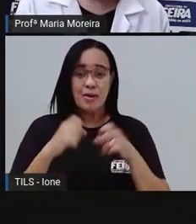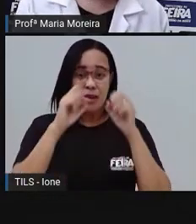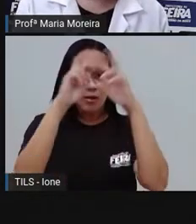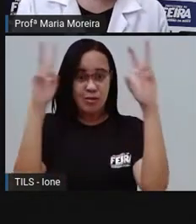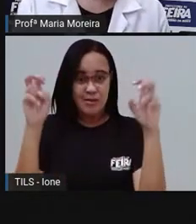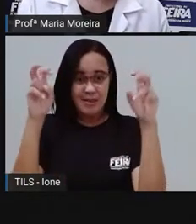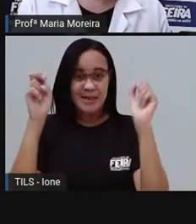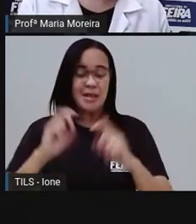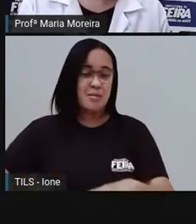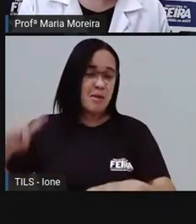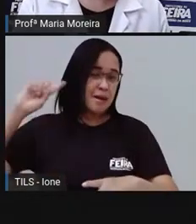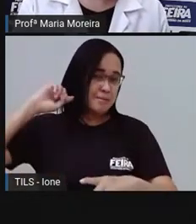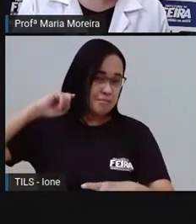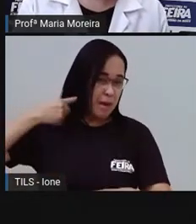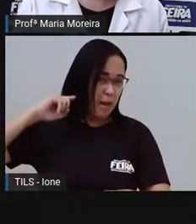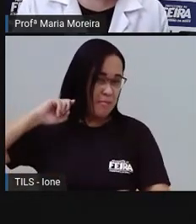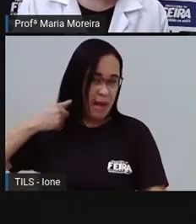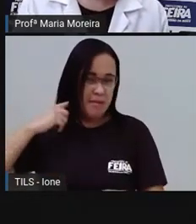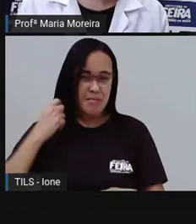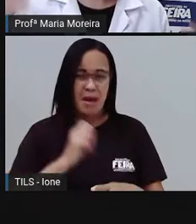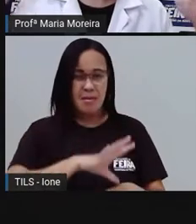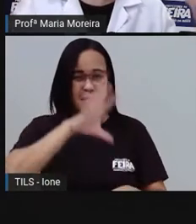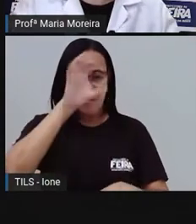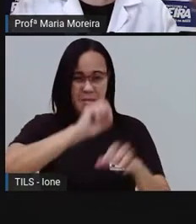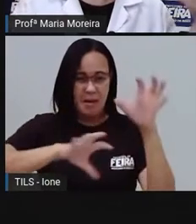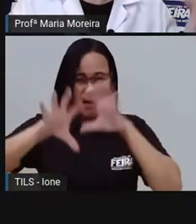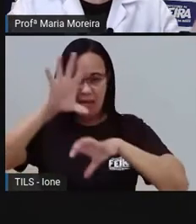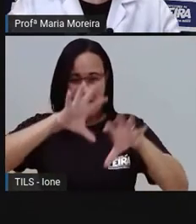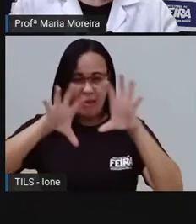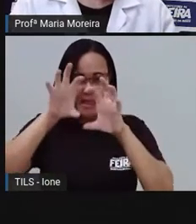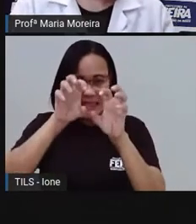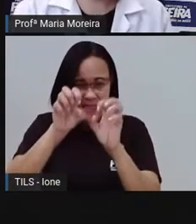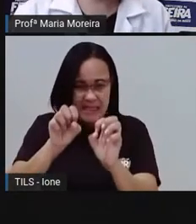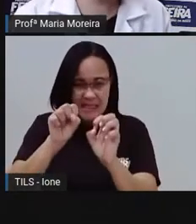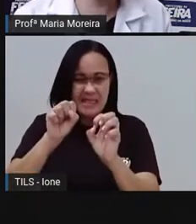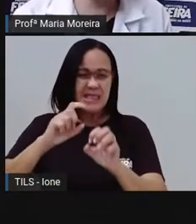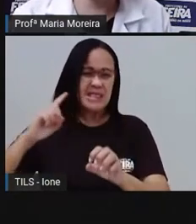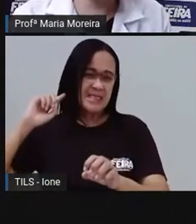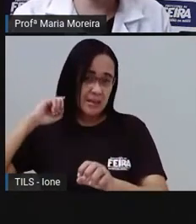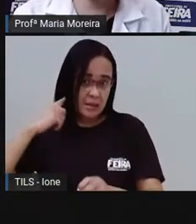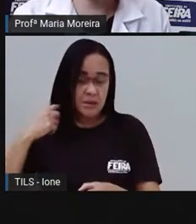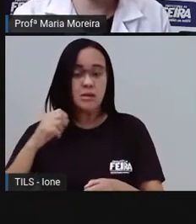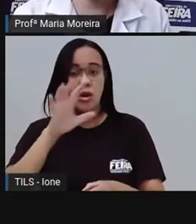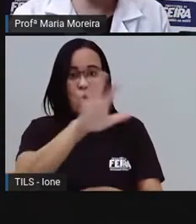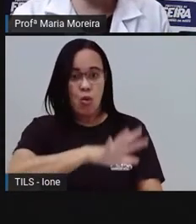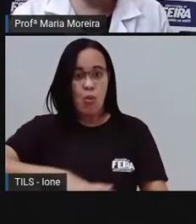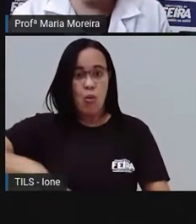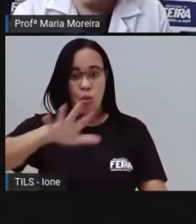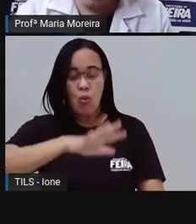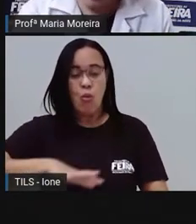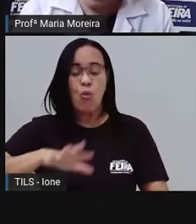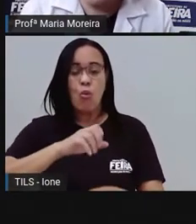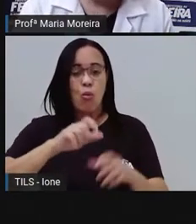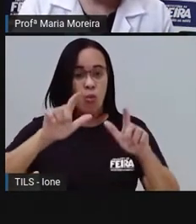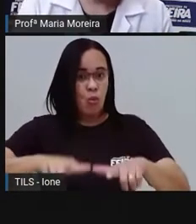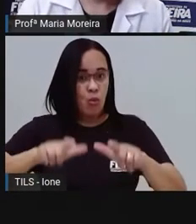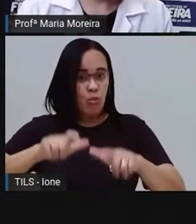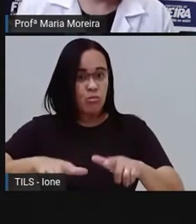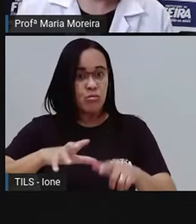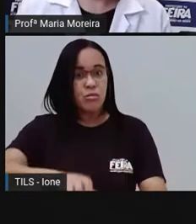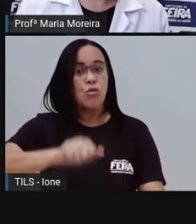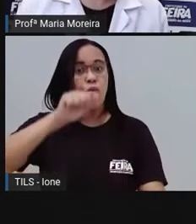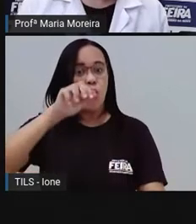esses automóveis aí, eles fazem o quê? Com o meio ambiente ou com o ar. Vamos lá.